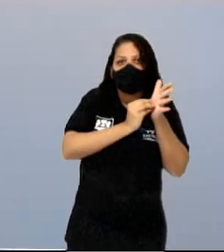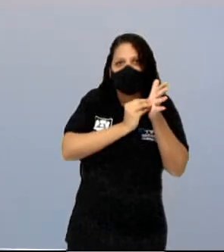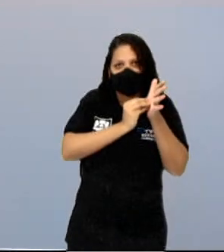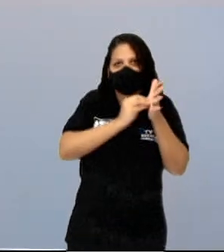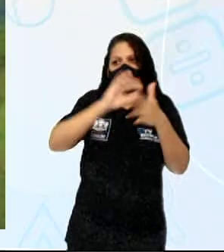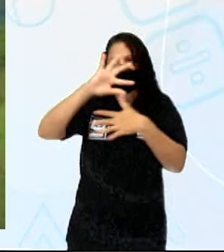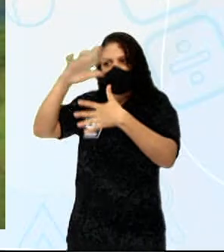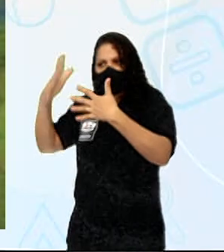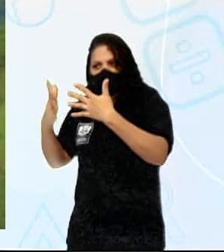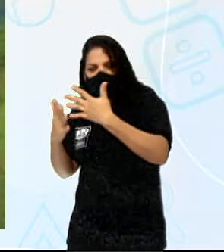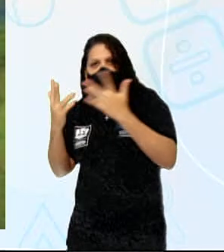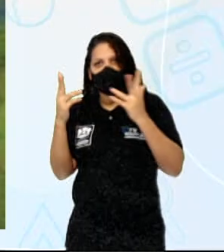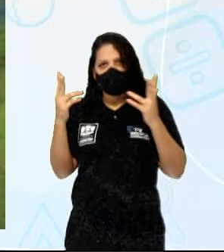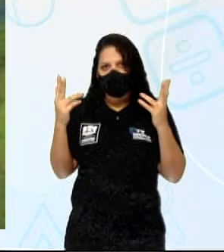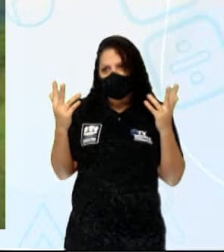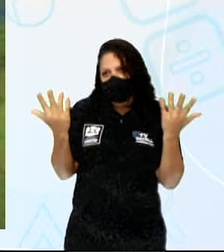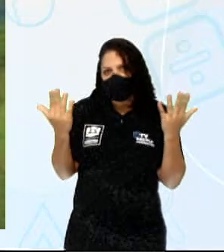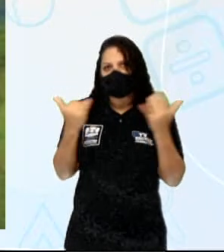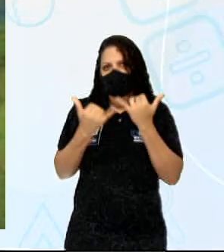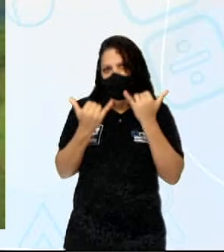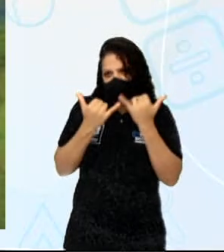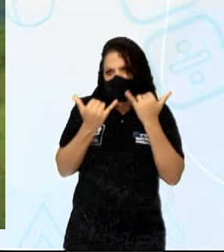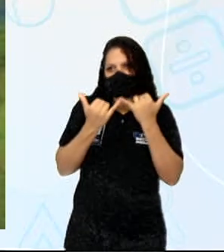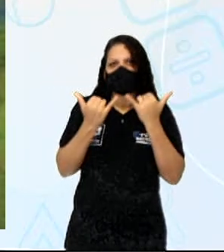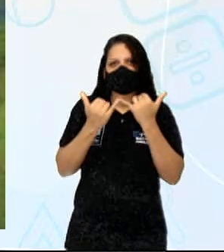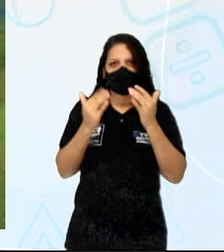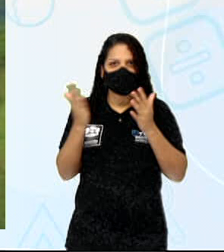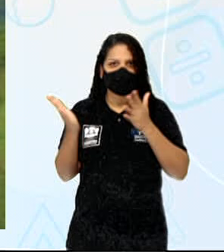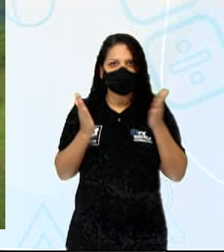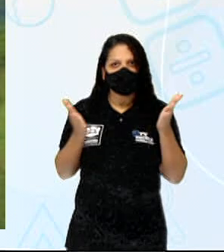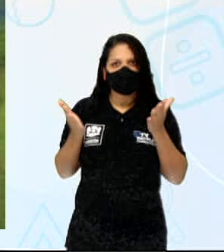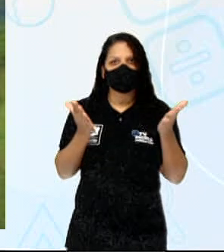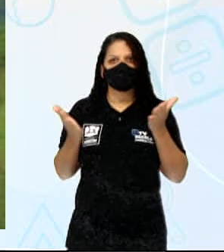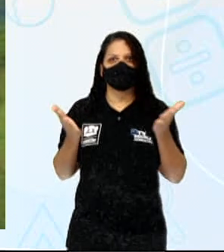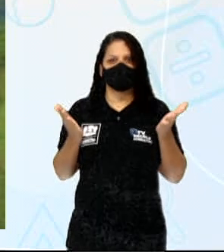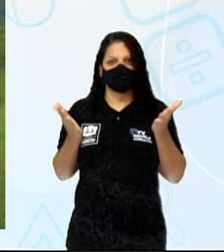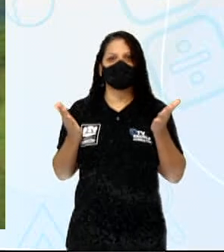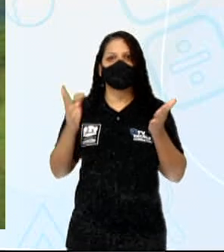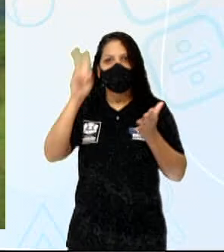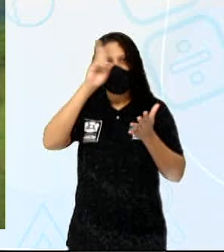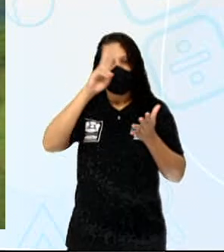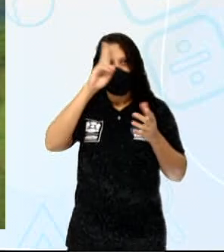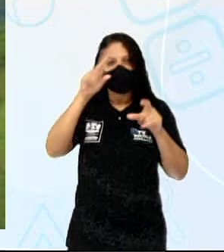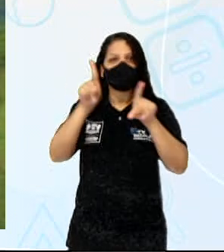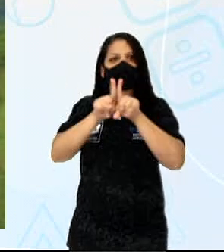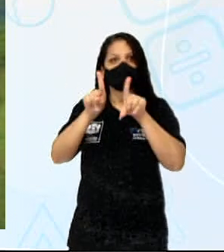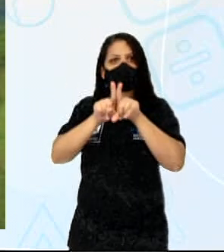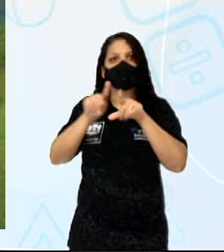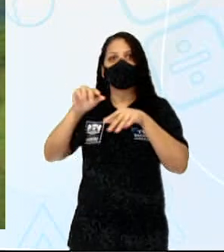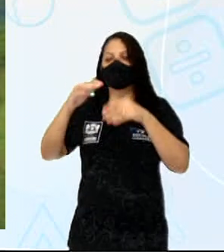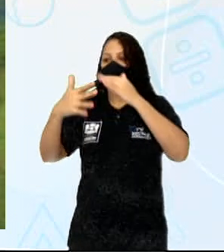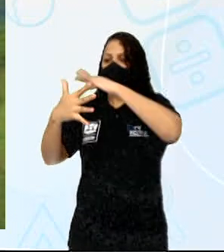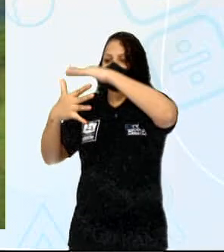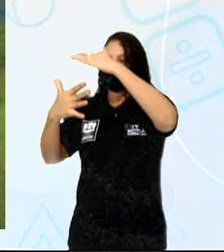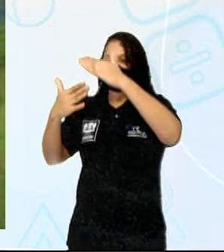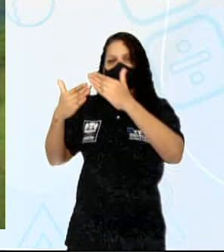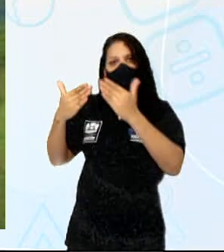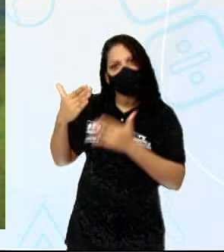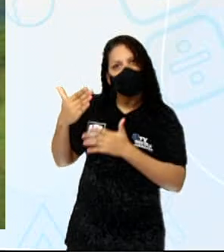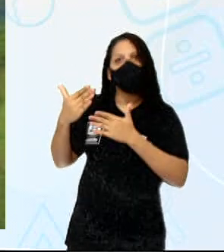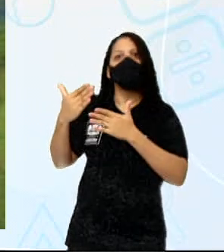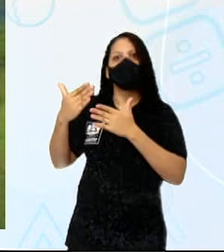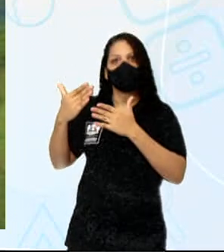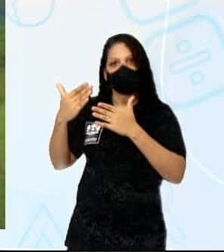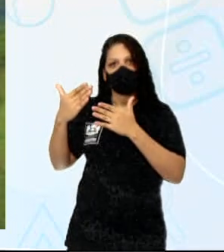chamada Mata Atlântica. Inclusive o nome, Atlântica, lembra o Oceano Atlântico. Então os ventos úmidos que sopram do Oceano